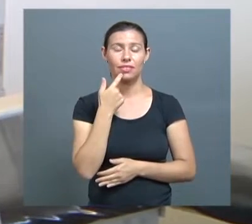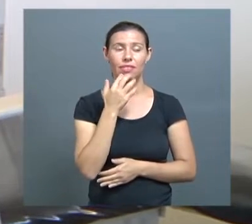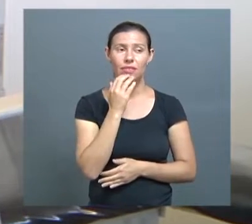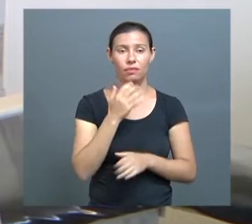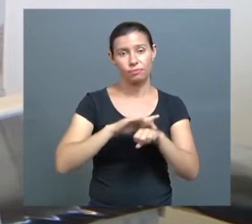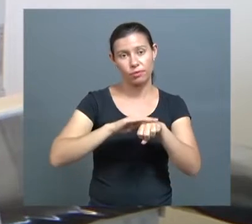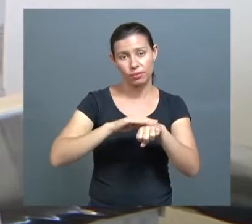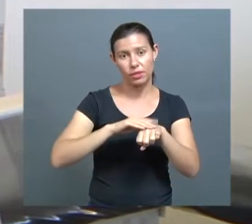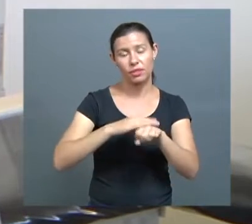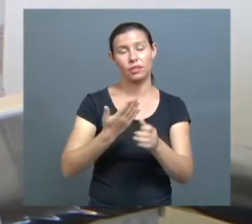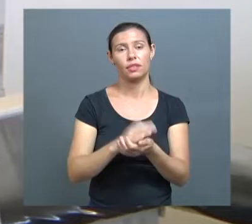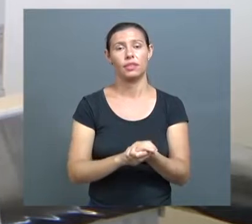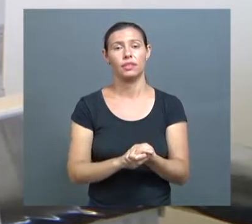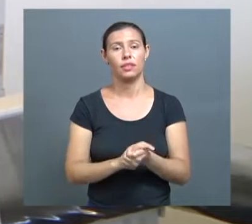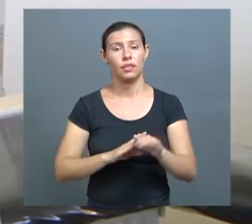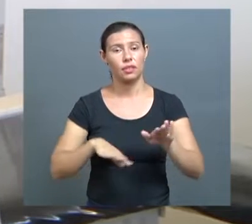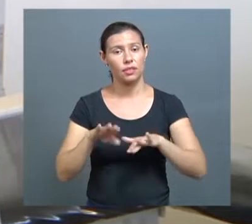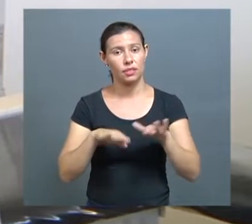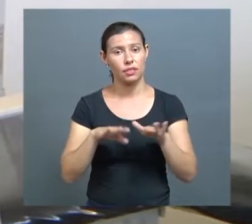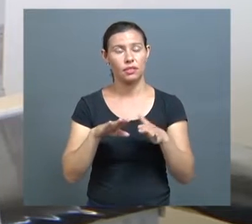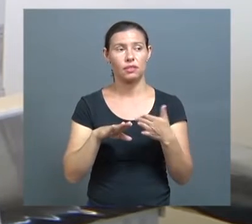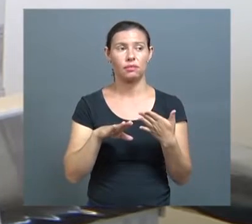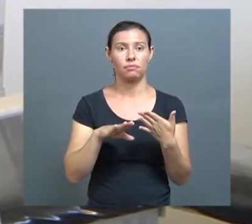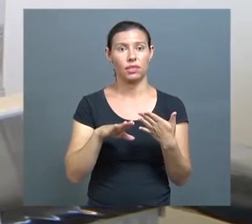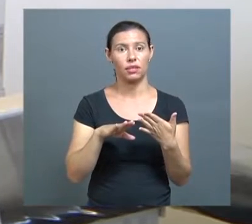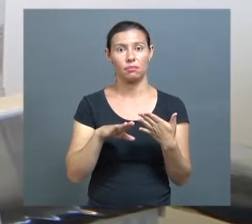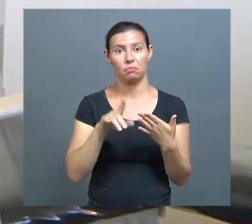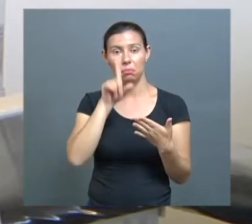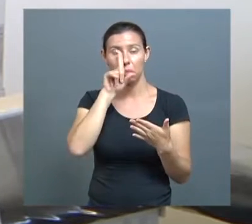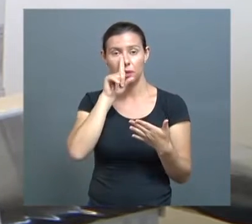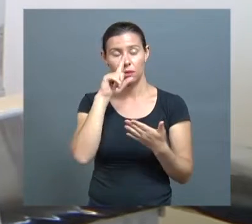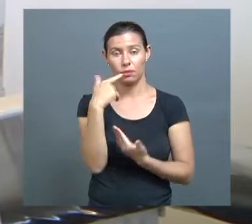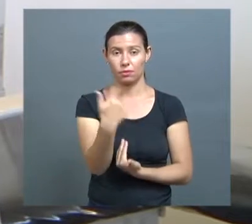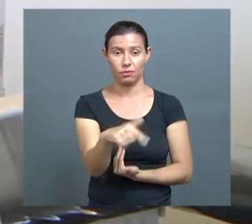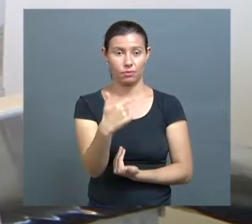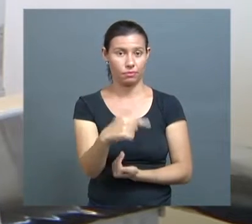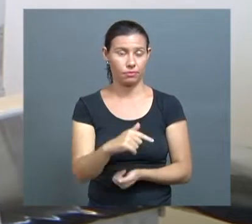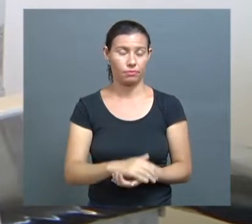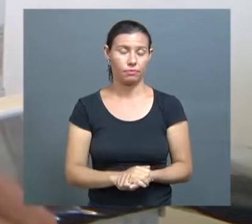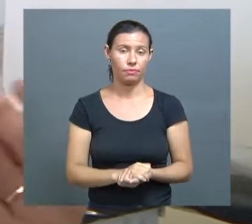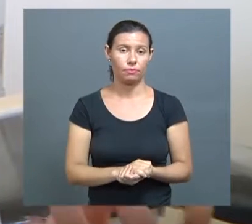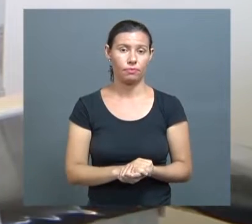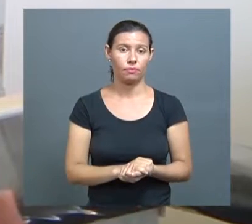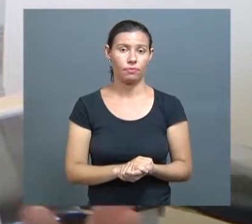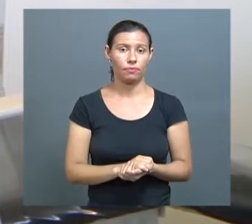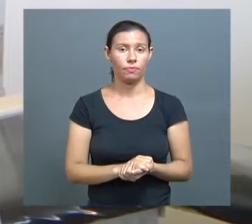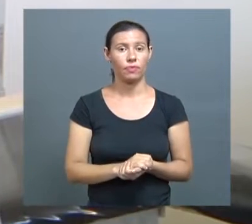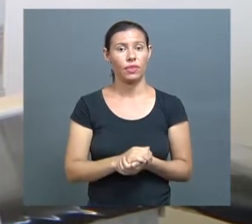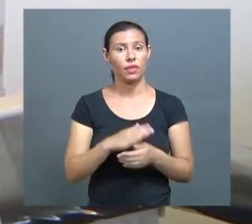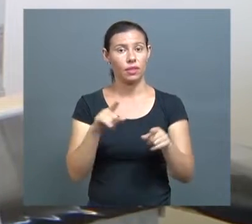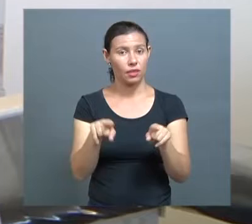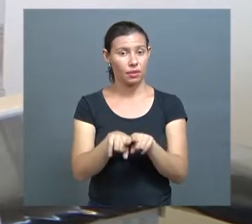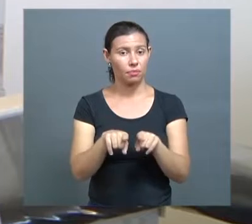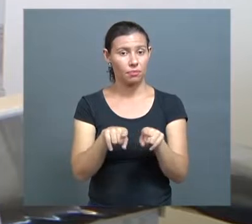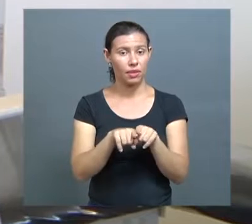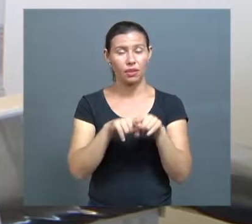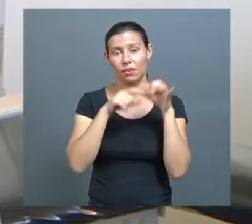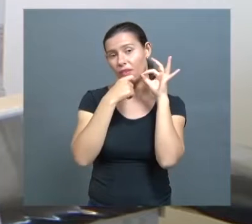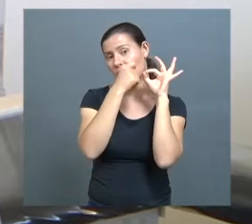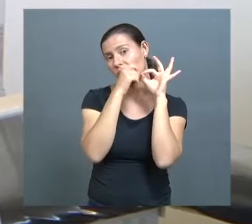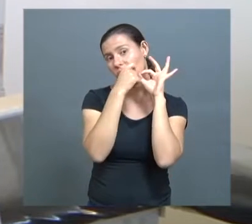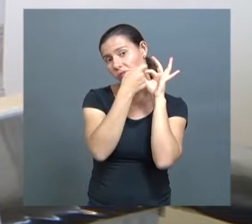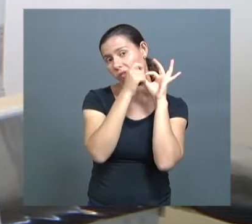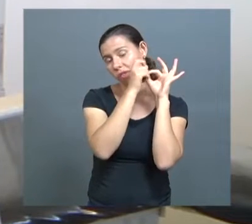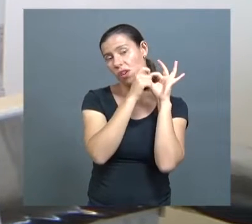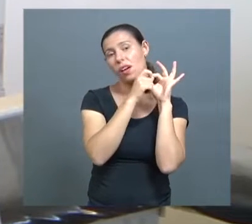momento, uma situação de grave ameaça à vida da pessoa, a remoção de pontos, que a gente conhece como suturas,